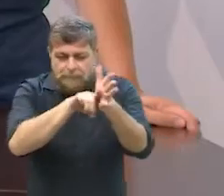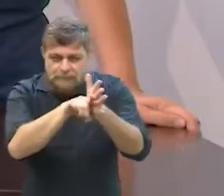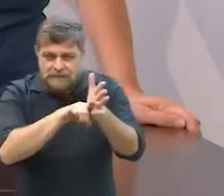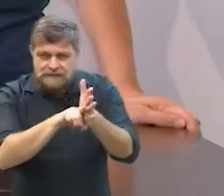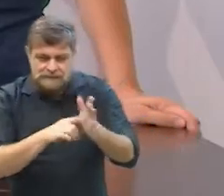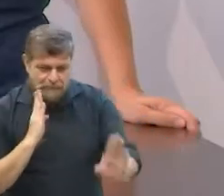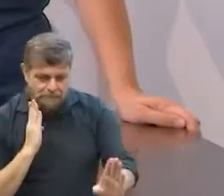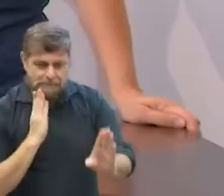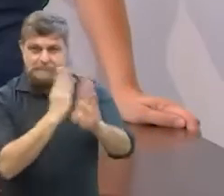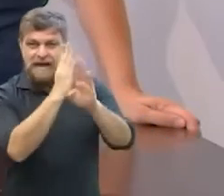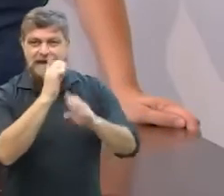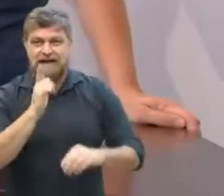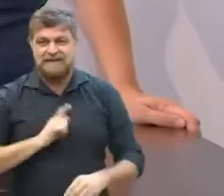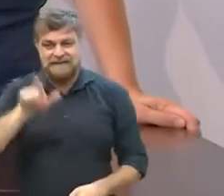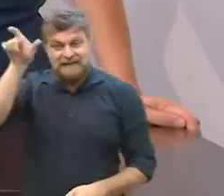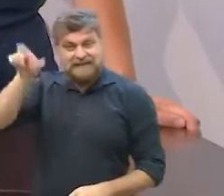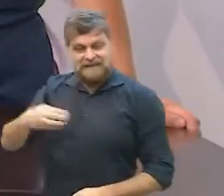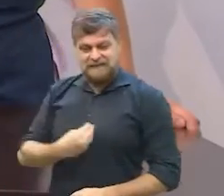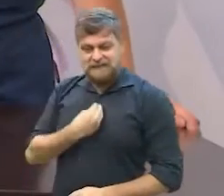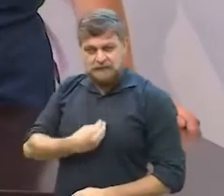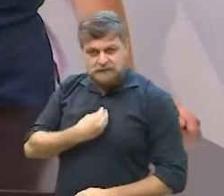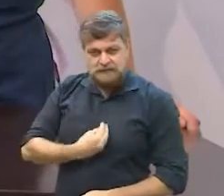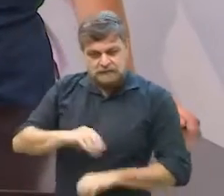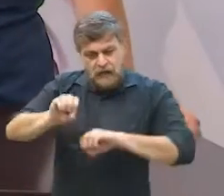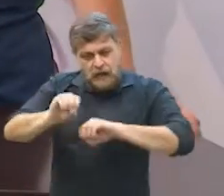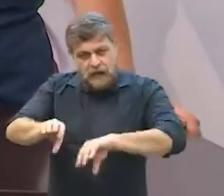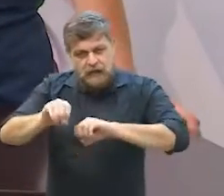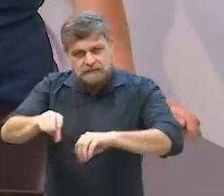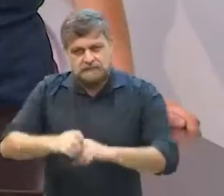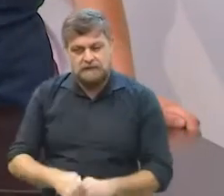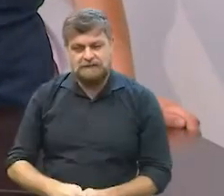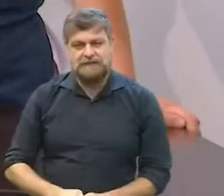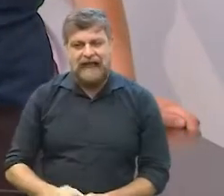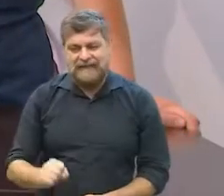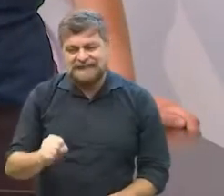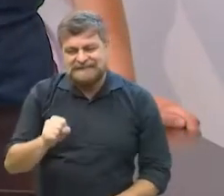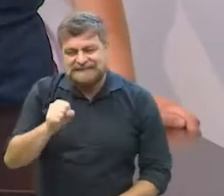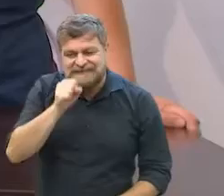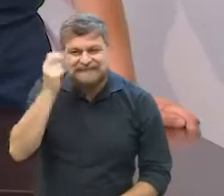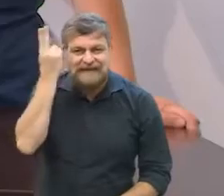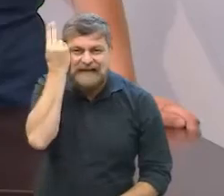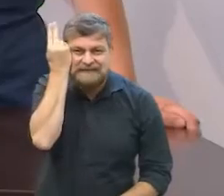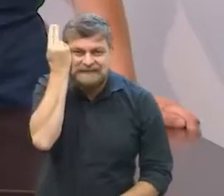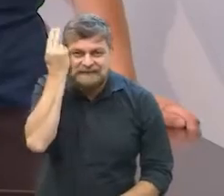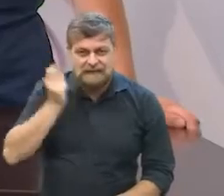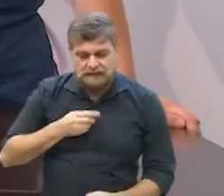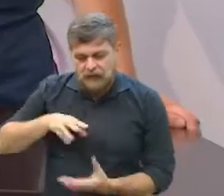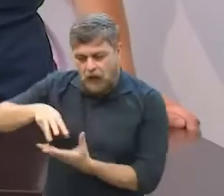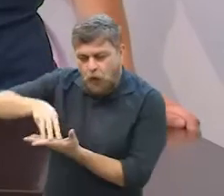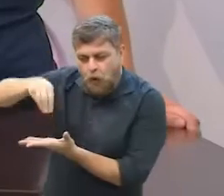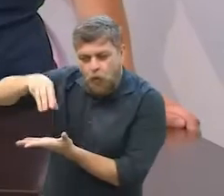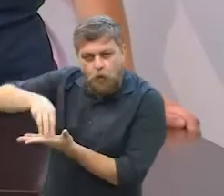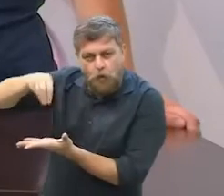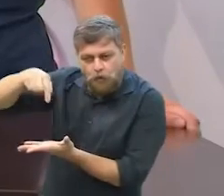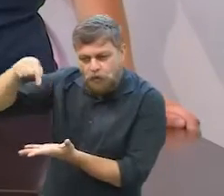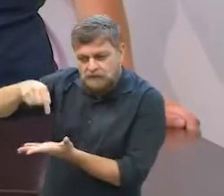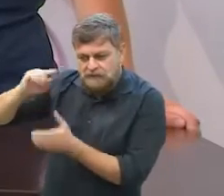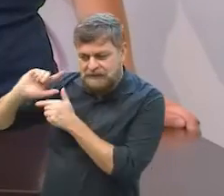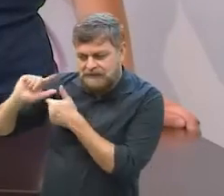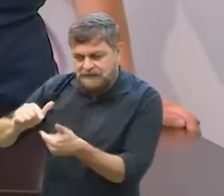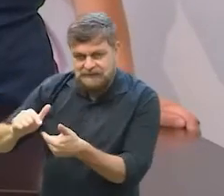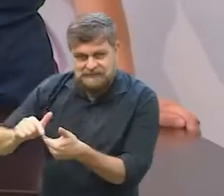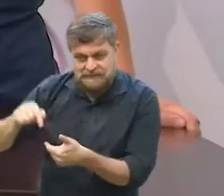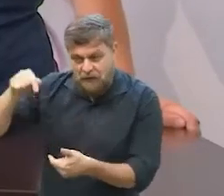programa né? que a Adriana está e ensinou a fazer uma cenoura ela pegou ali a coxinha a tradicional coxinha